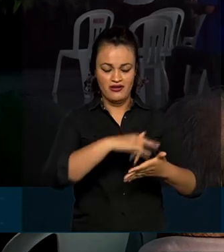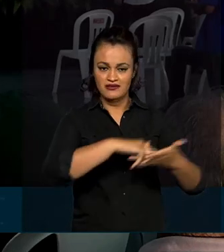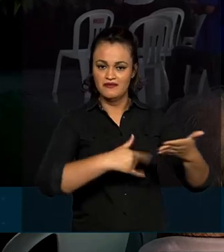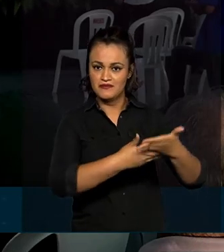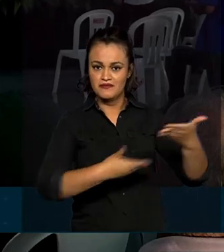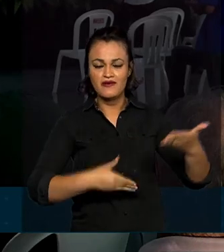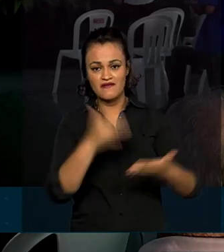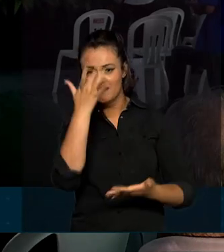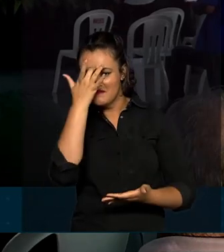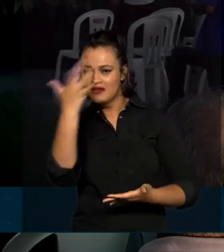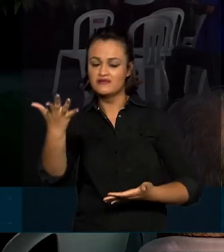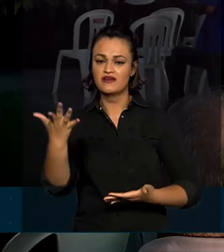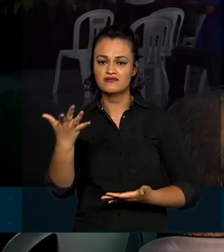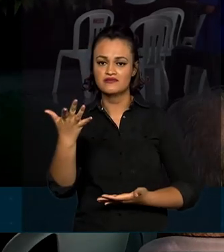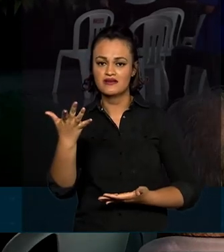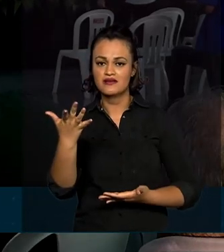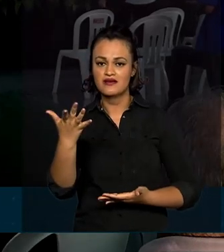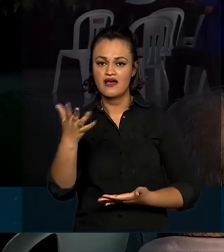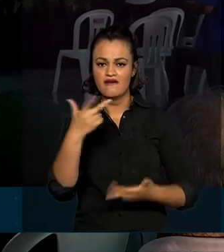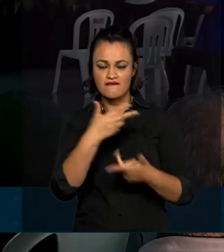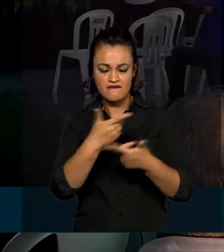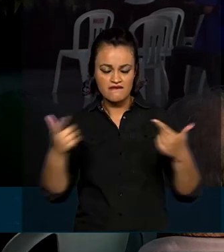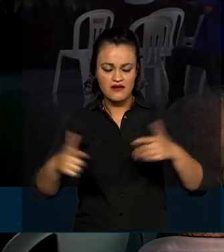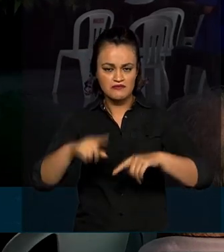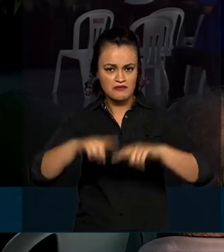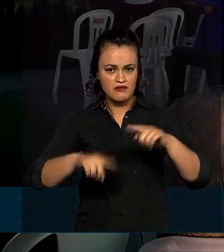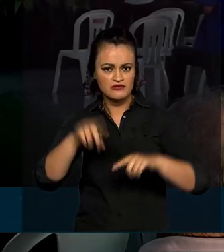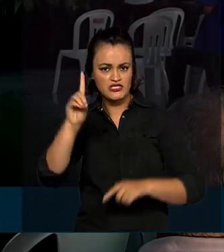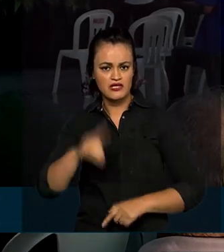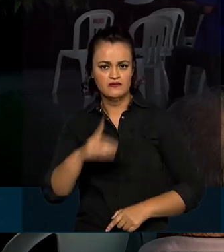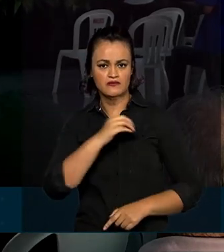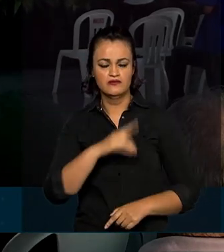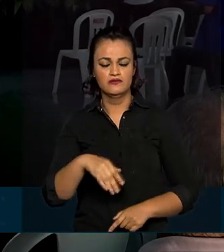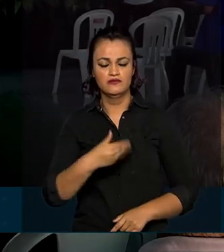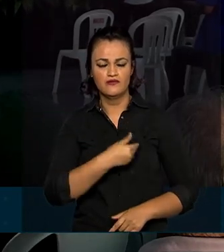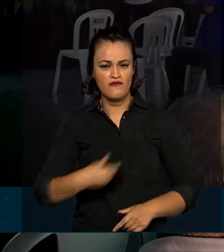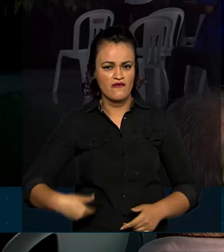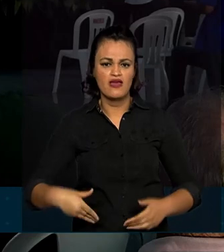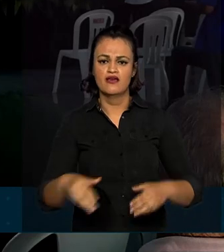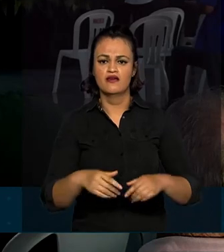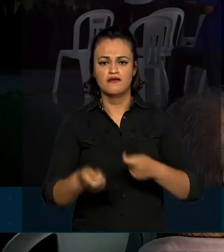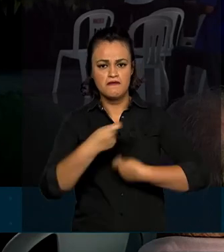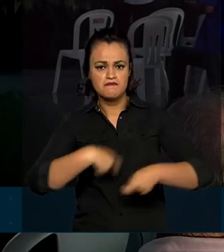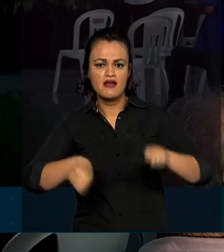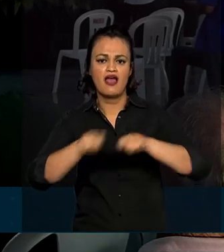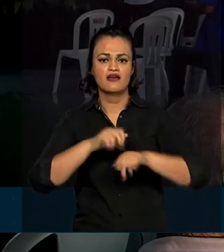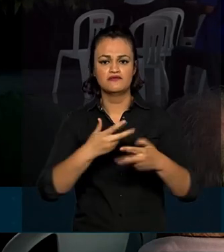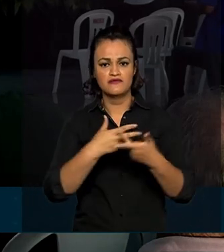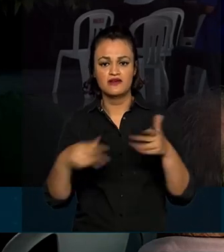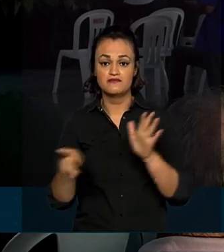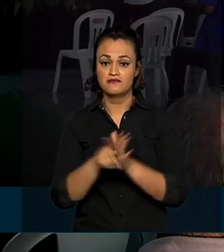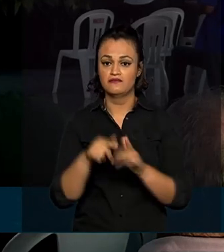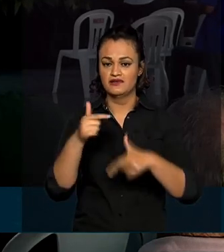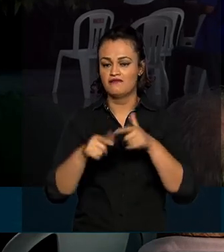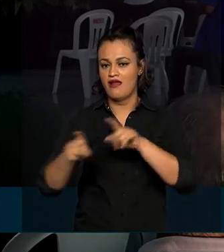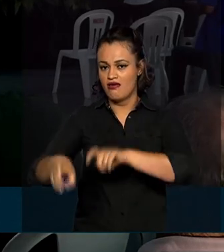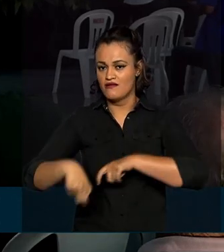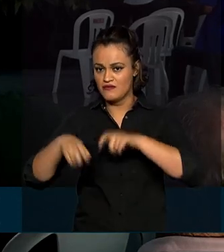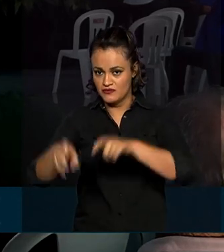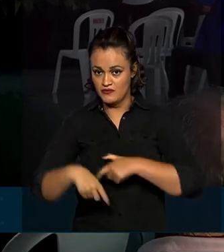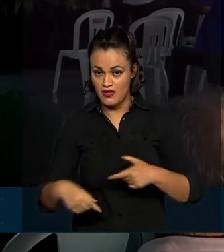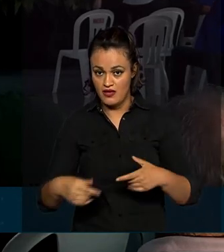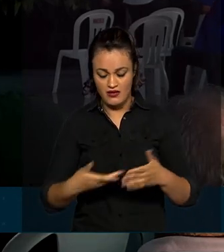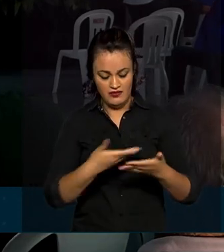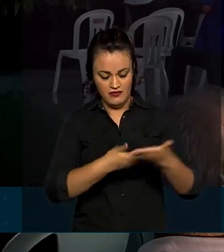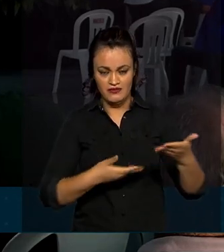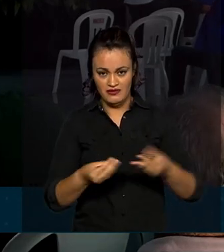facilitado a recursos públicos, inclusive créditos bancários que incentivam a agricultura. Depois dessa entrega